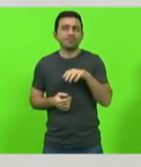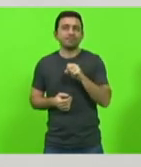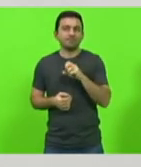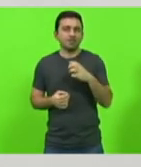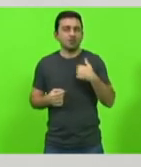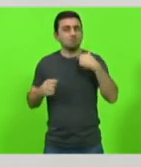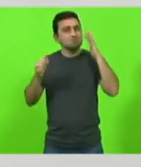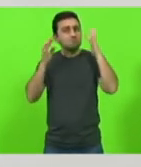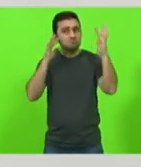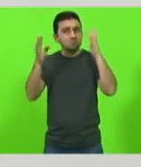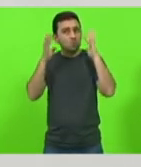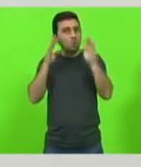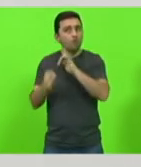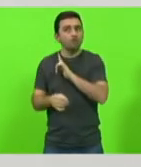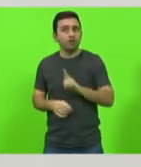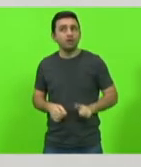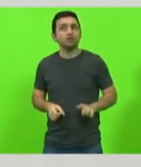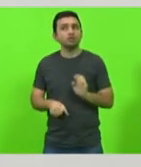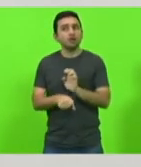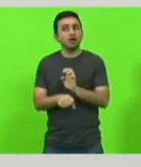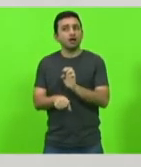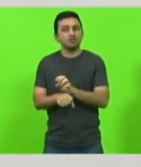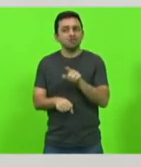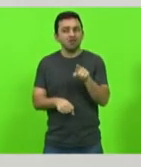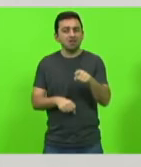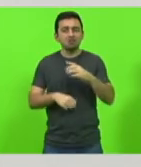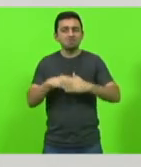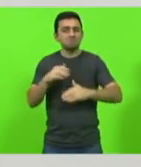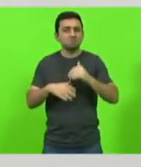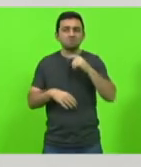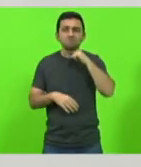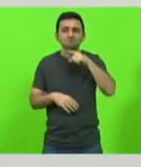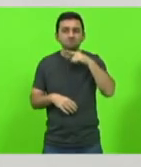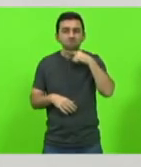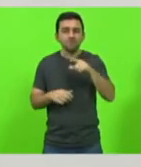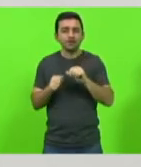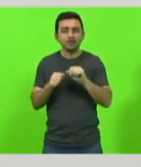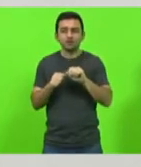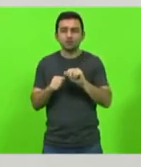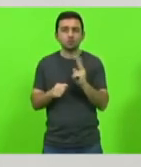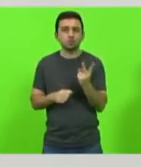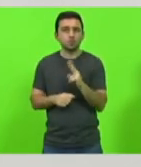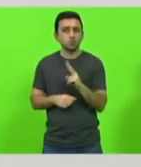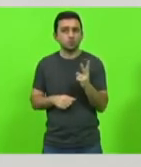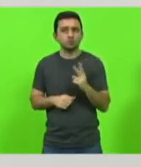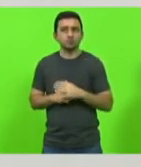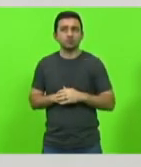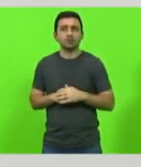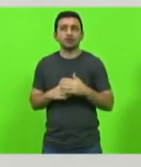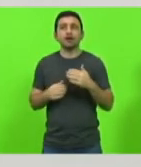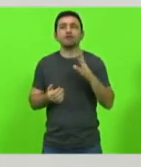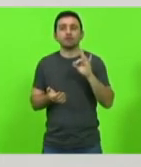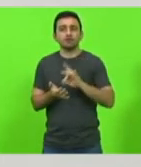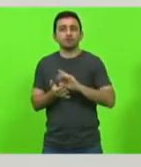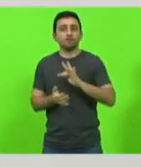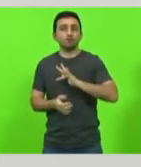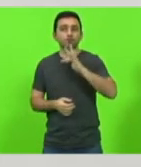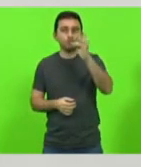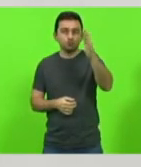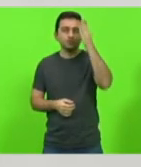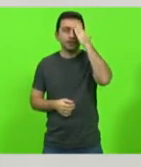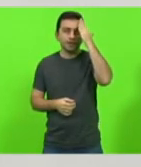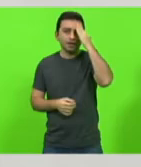pensar que o governo do estado não tem condição de fazer os dois mas a realidade e o futuro nos trará a